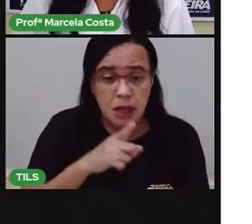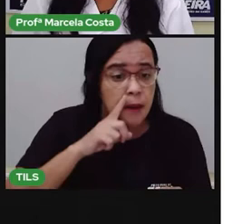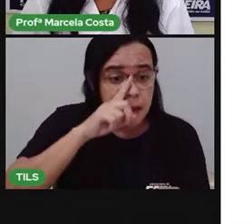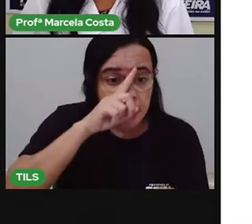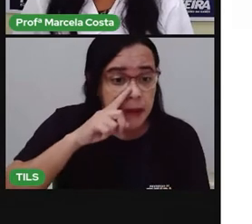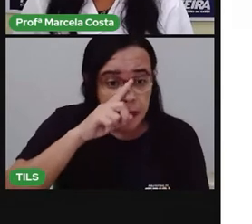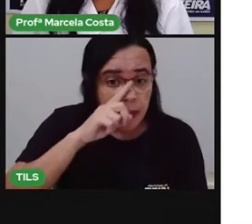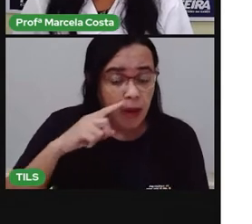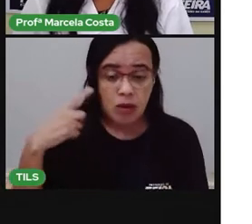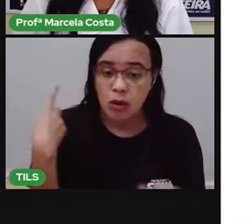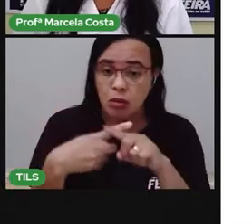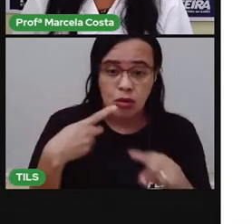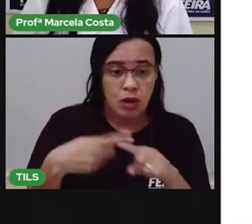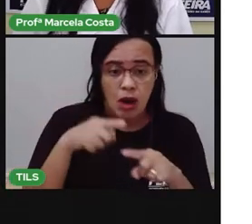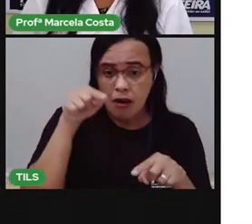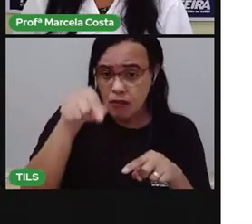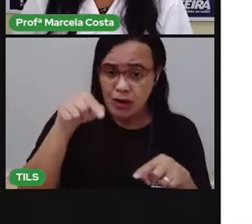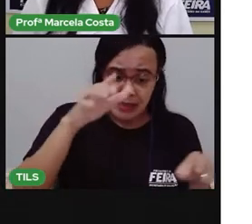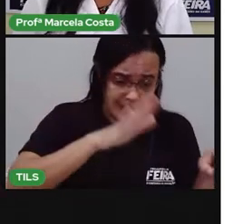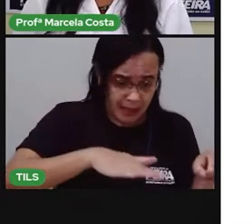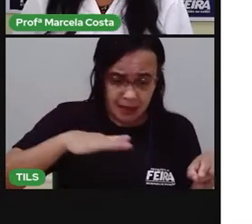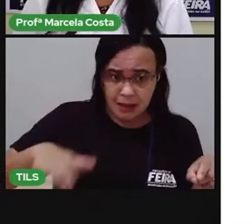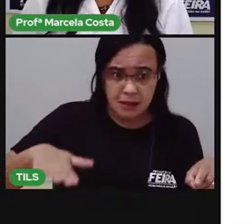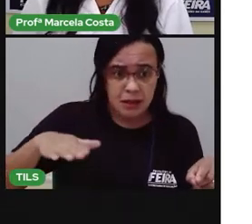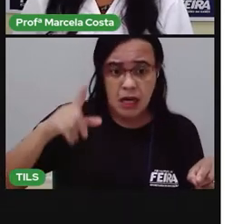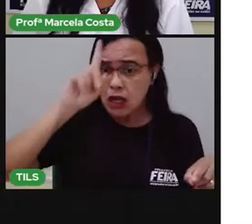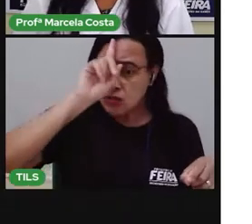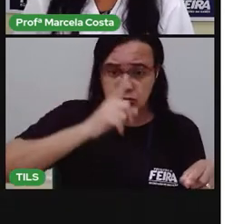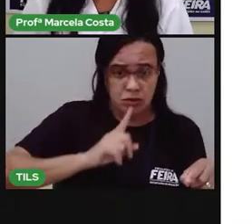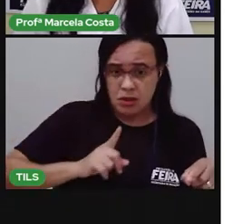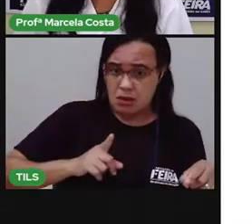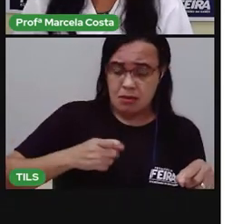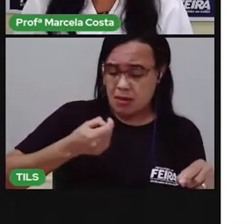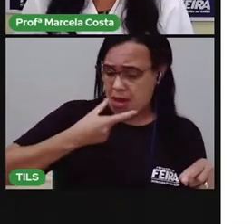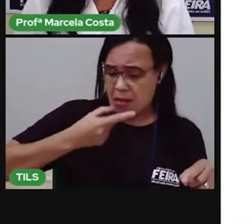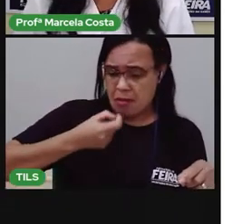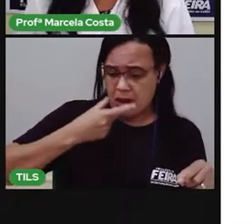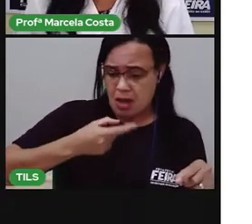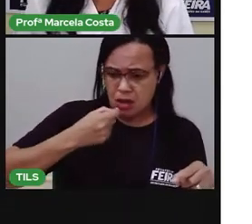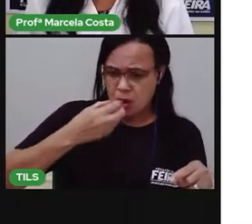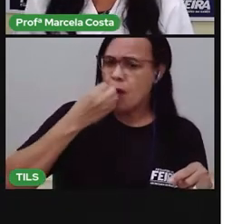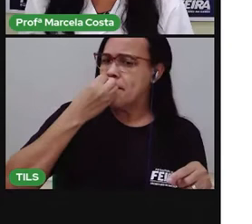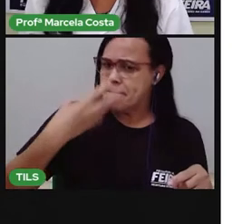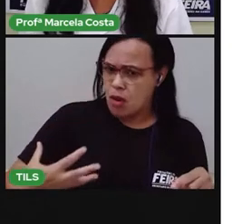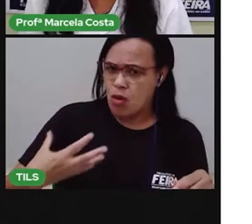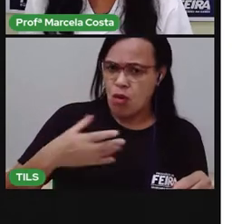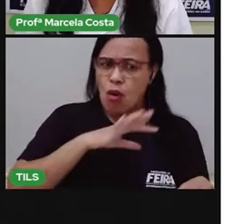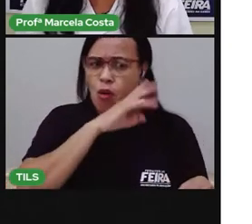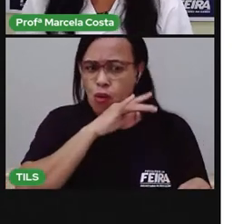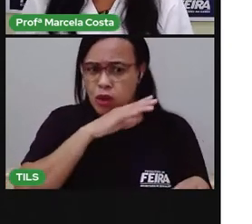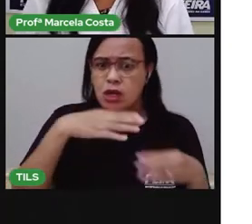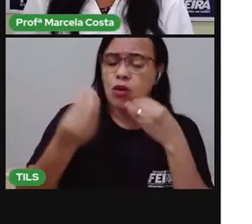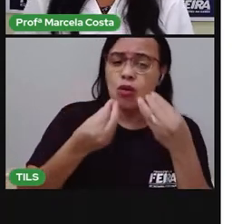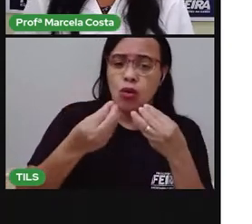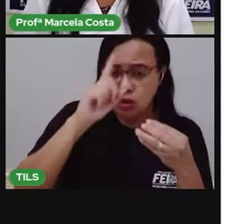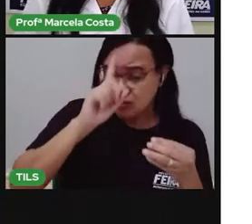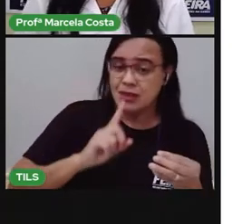está tomando, a quantidade, você também pode ter algum tipo de intoxicação e vir até morrer.